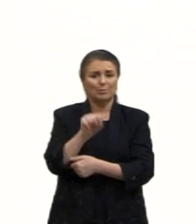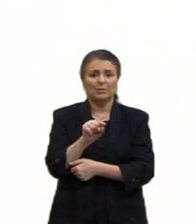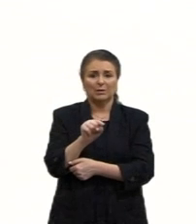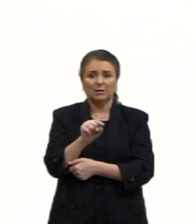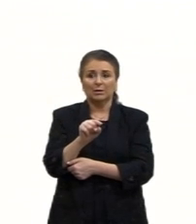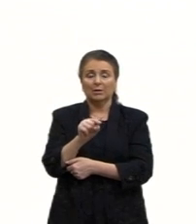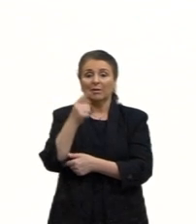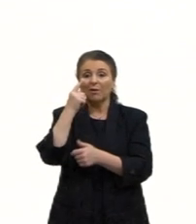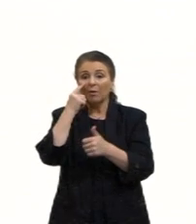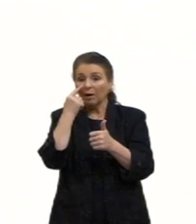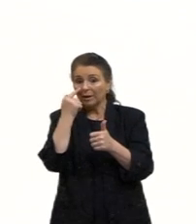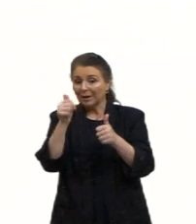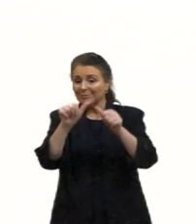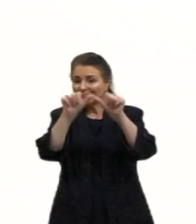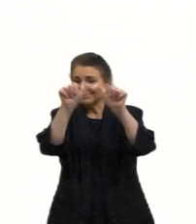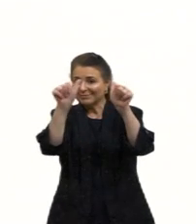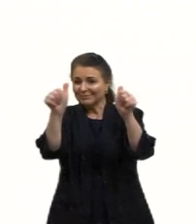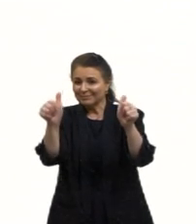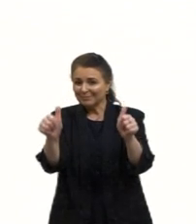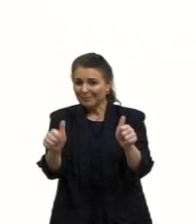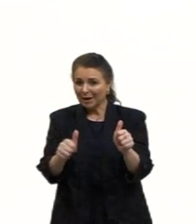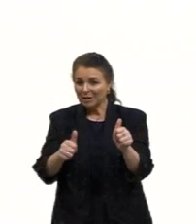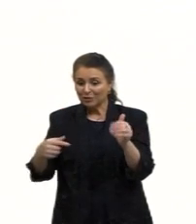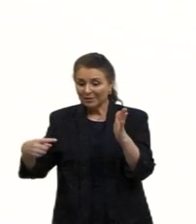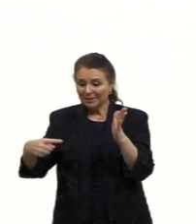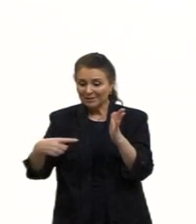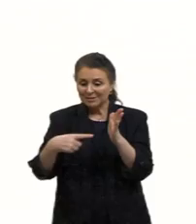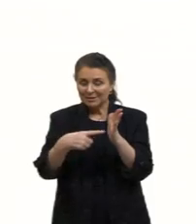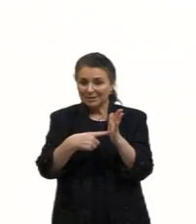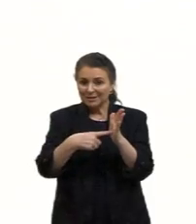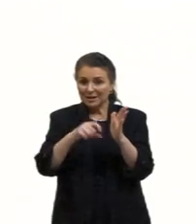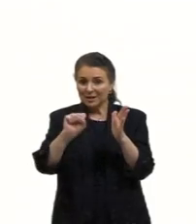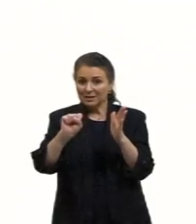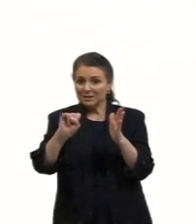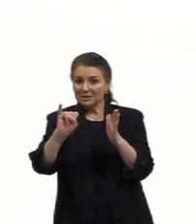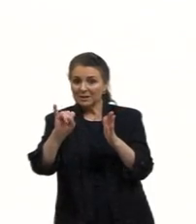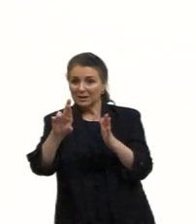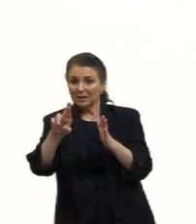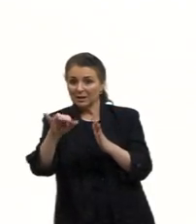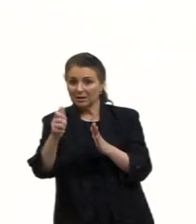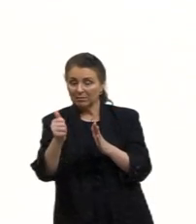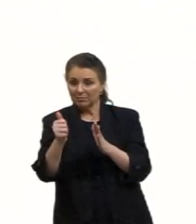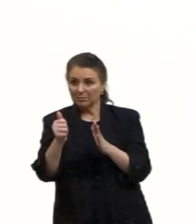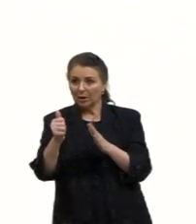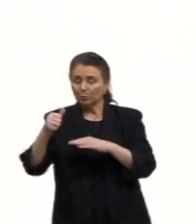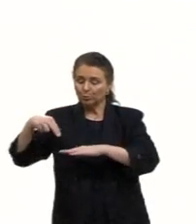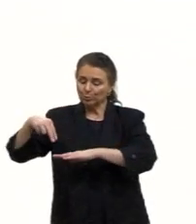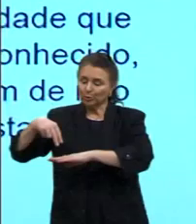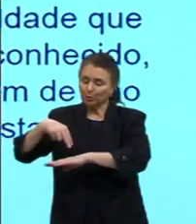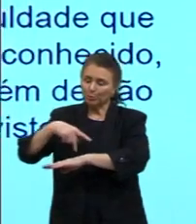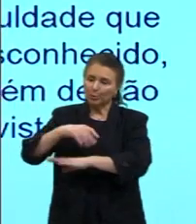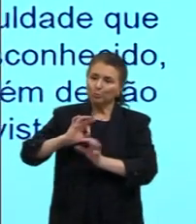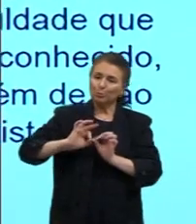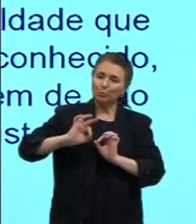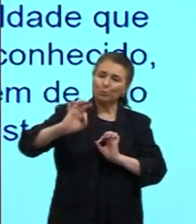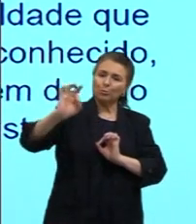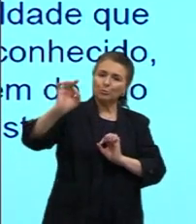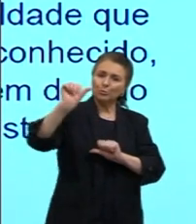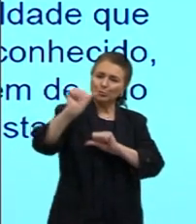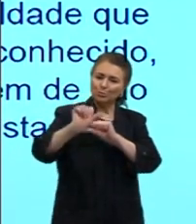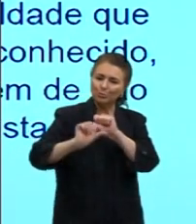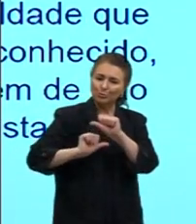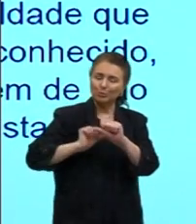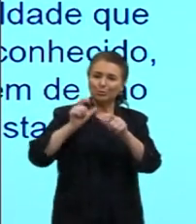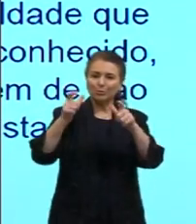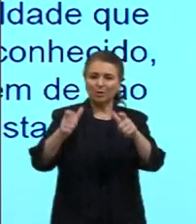clássica dos refugiados da Síria, caminhando, fazendo sua caminhada, indo para tentar